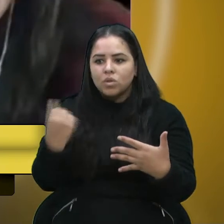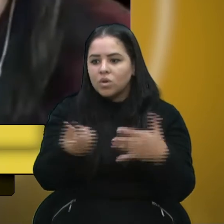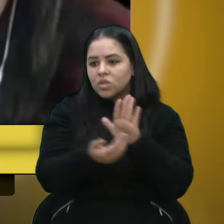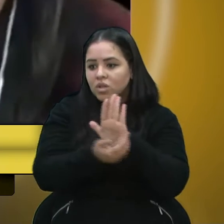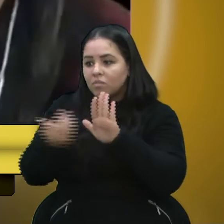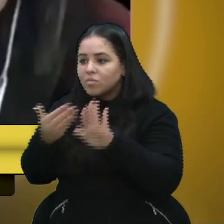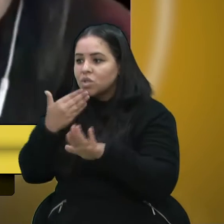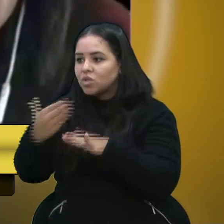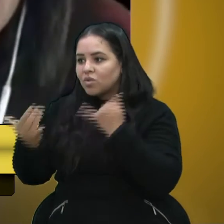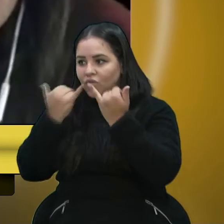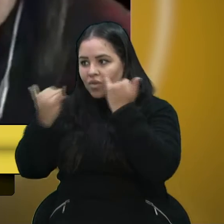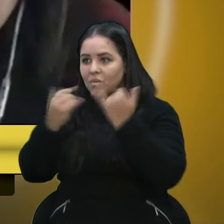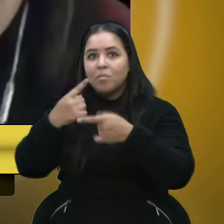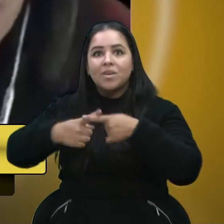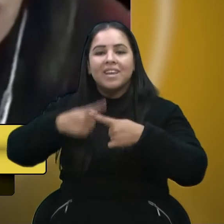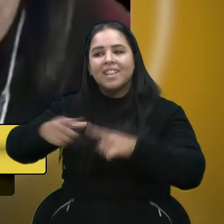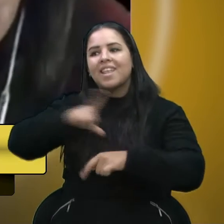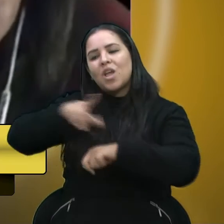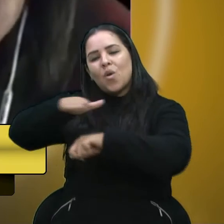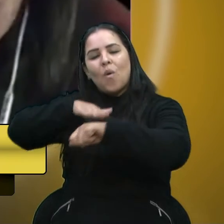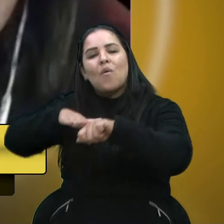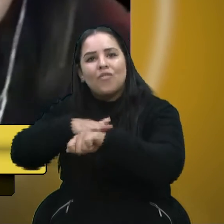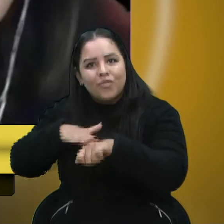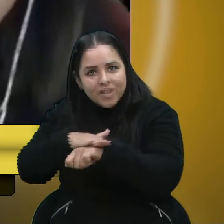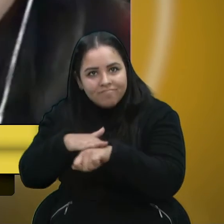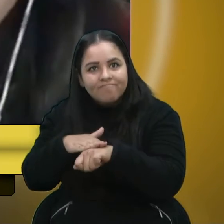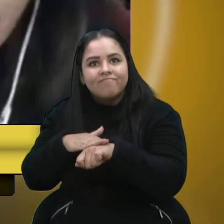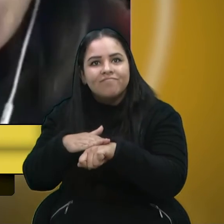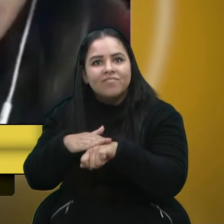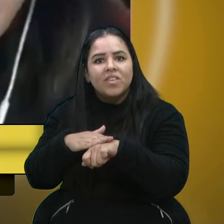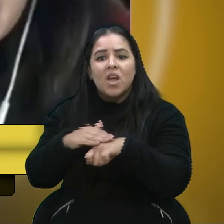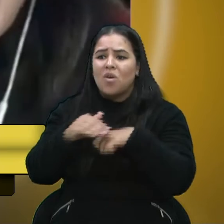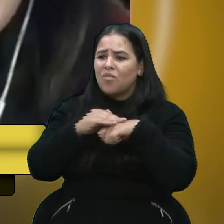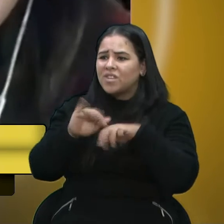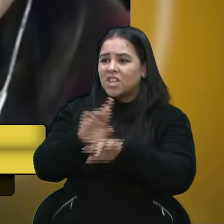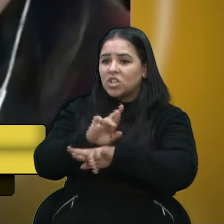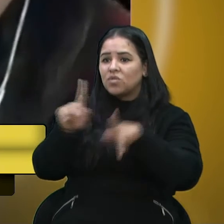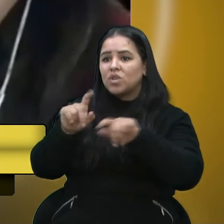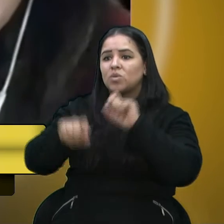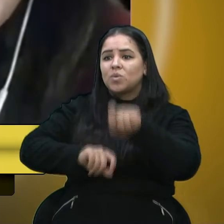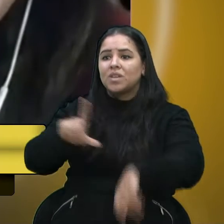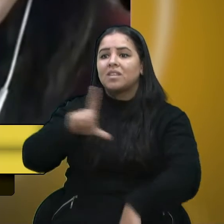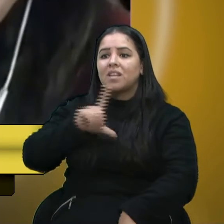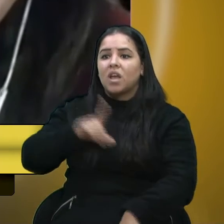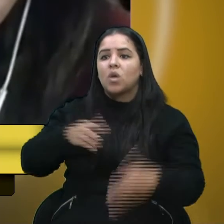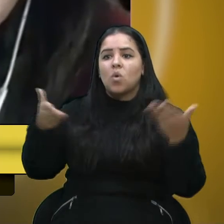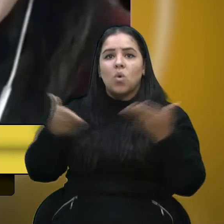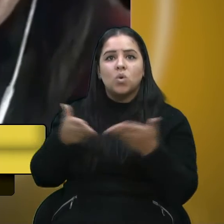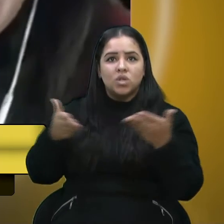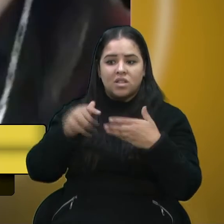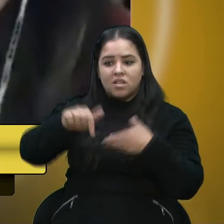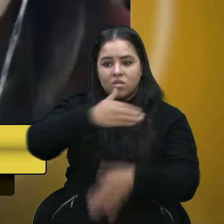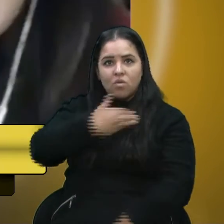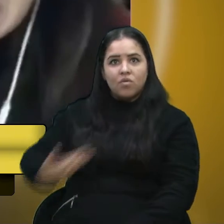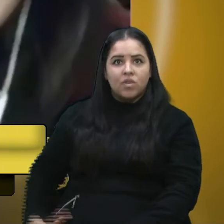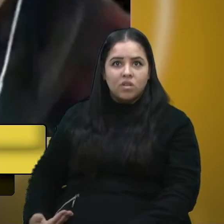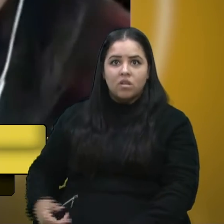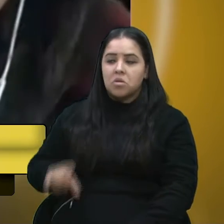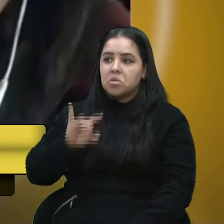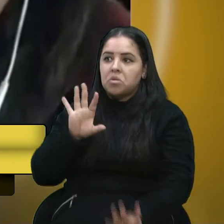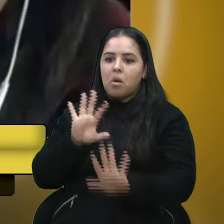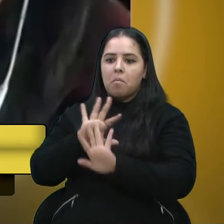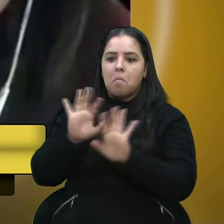informação, porque nós tínhamos diálogo. Então, diálogo é muito diferente do que se está tendo hoje em dia nesse governo. Esse governo é aparência,